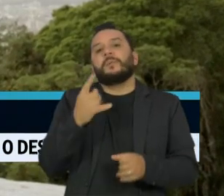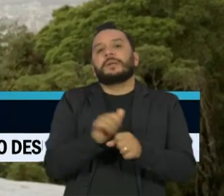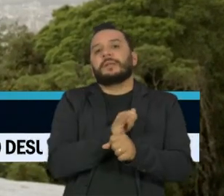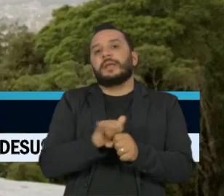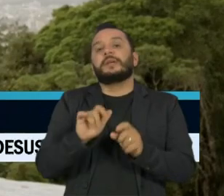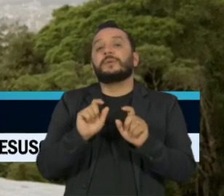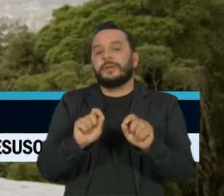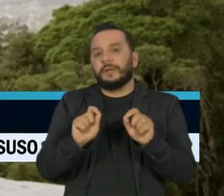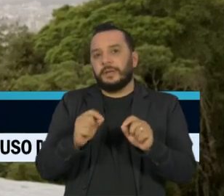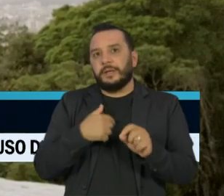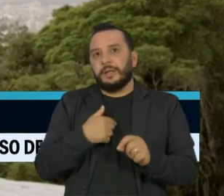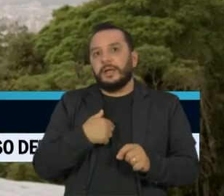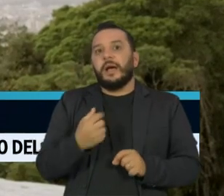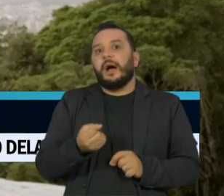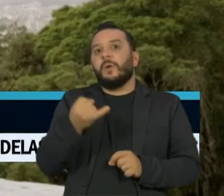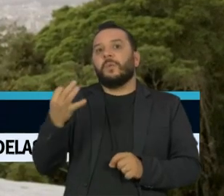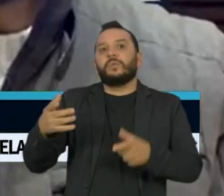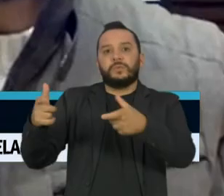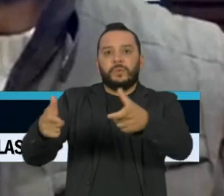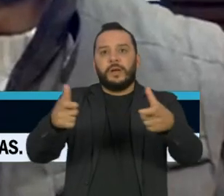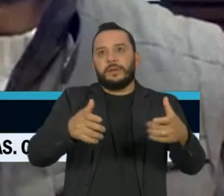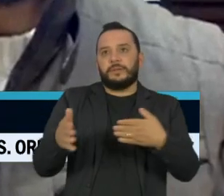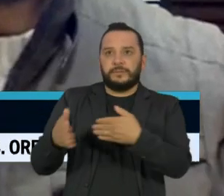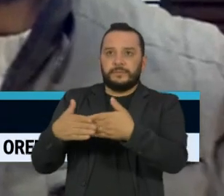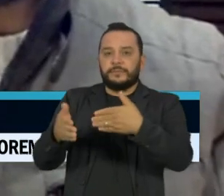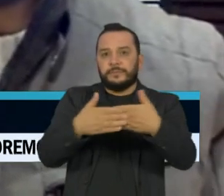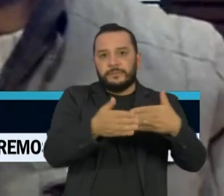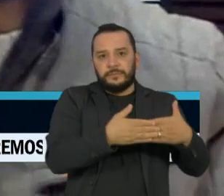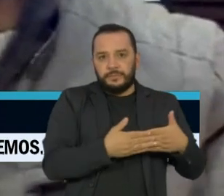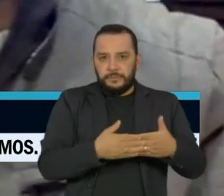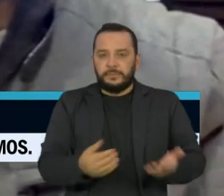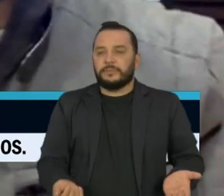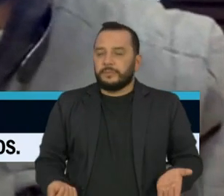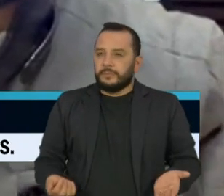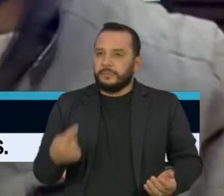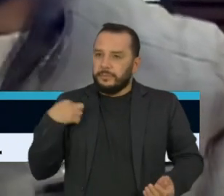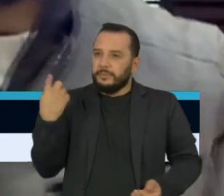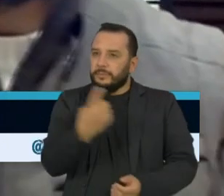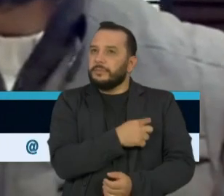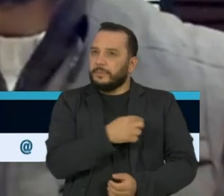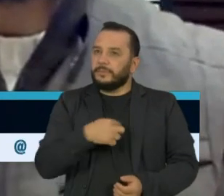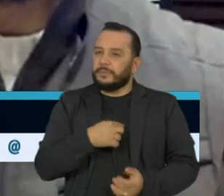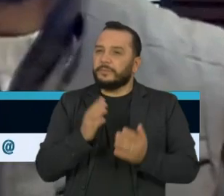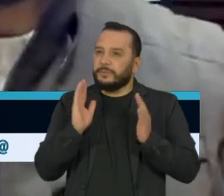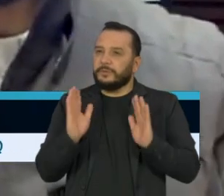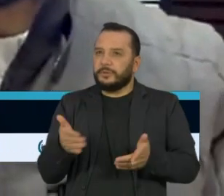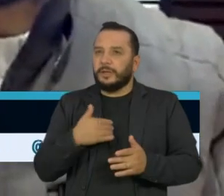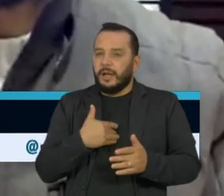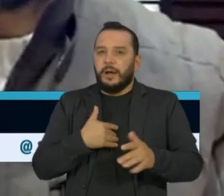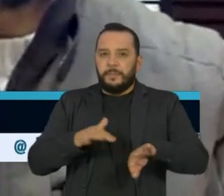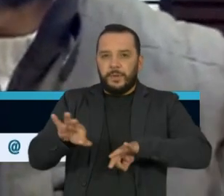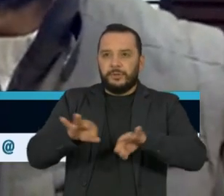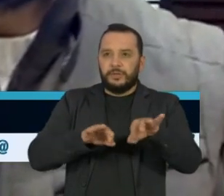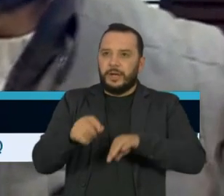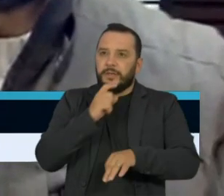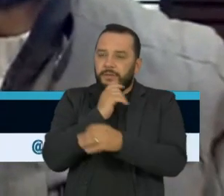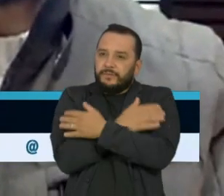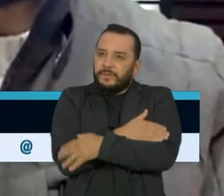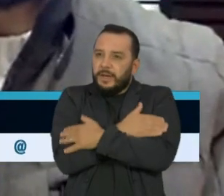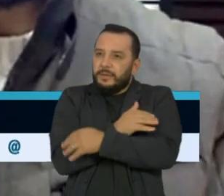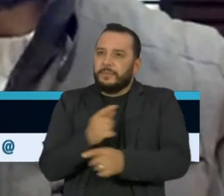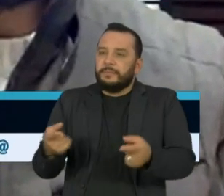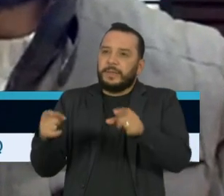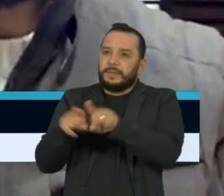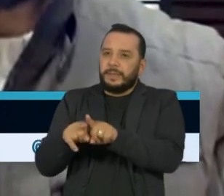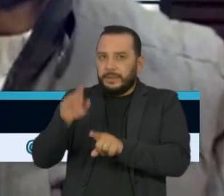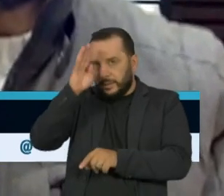o fechamento de alguns pontos turísticos. Nós já estamos, desde a cooperação inverno, em conjunto com o bombeiro, com